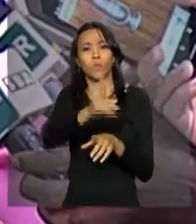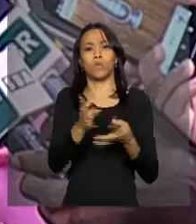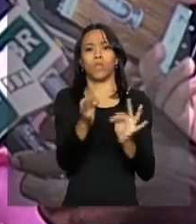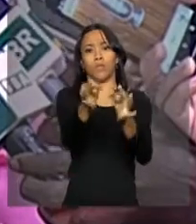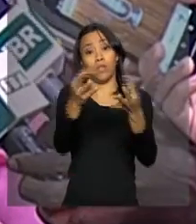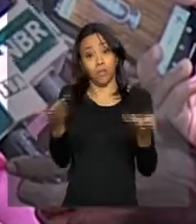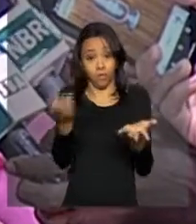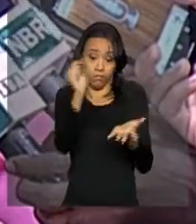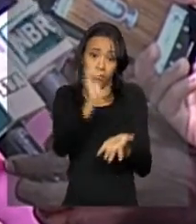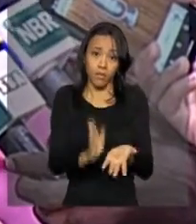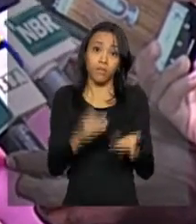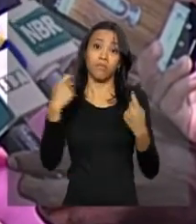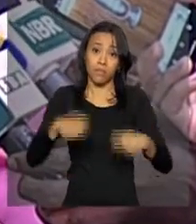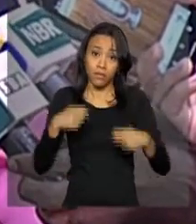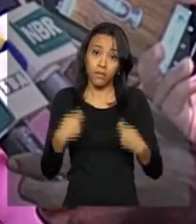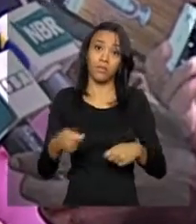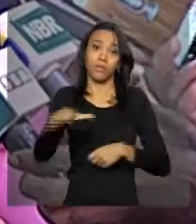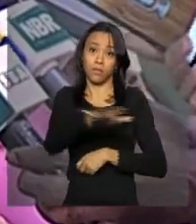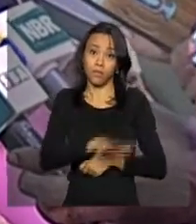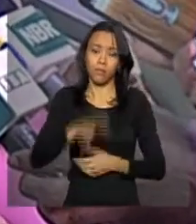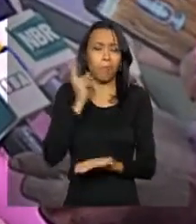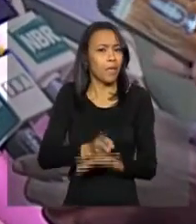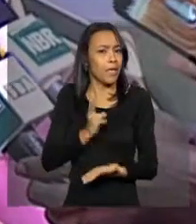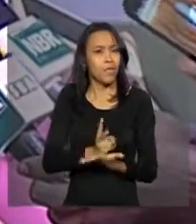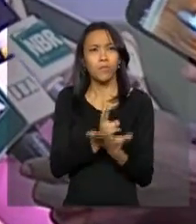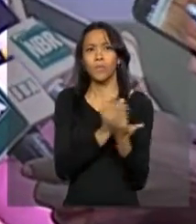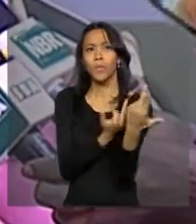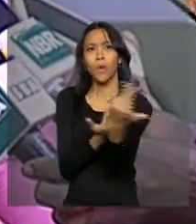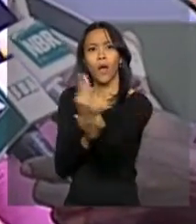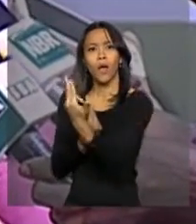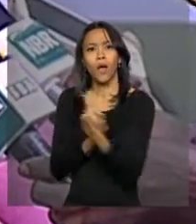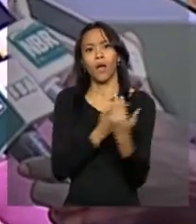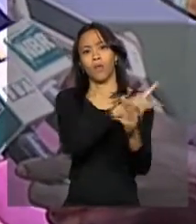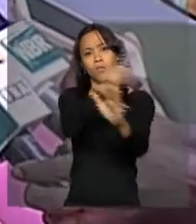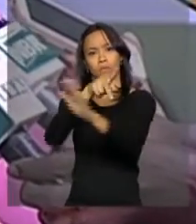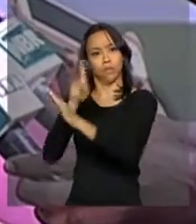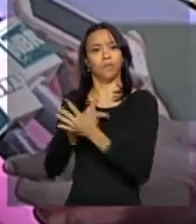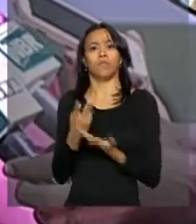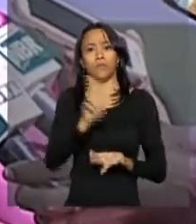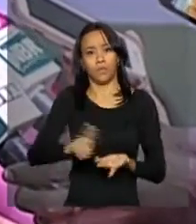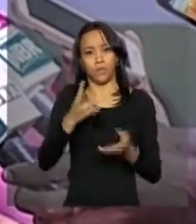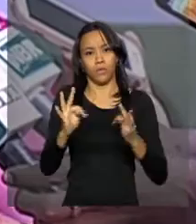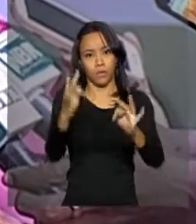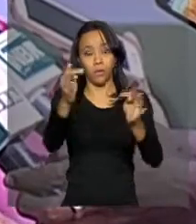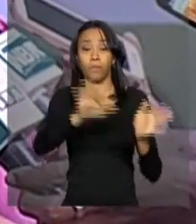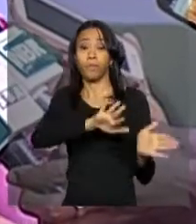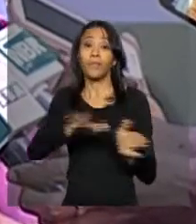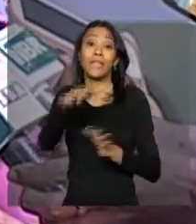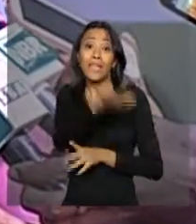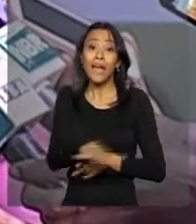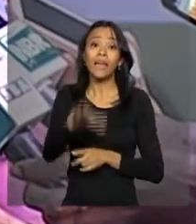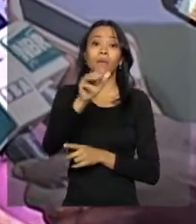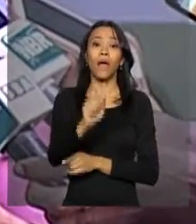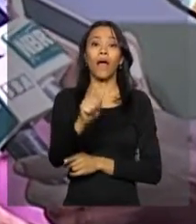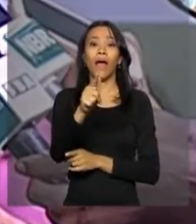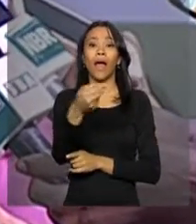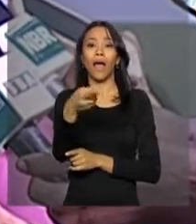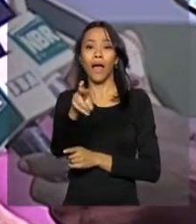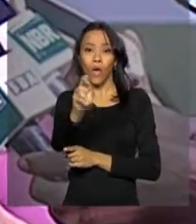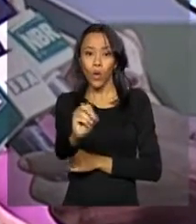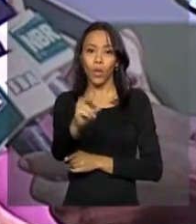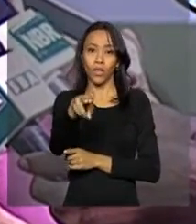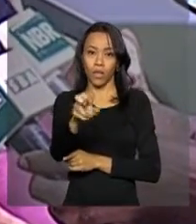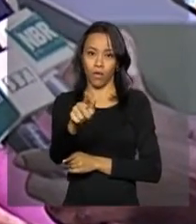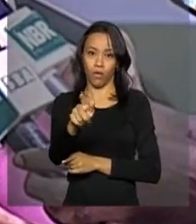precisa, em outros setores, fazer o mesmo que o agro fez. Do ponto de vista do agro, nós temos que fazer a inovação e a tecnologia